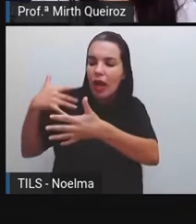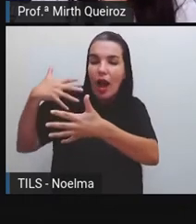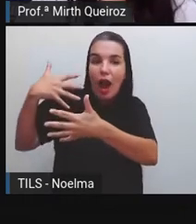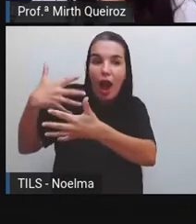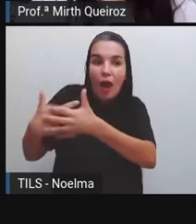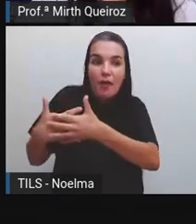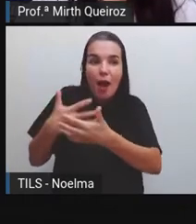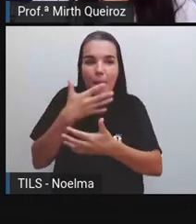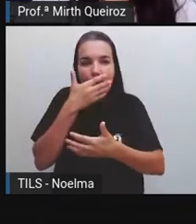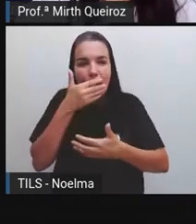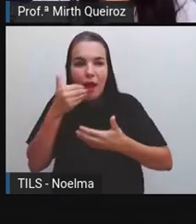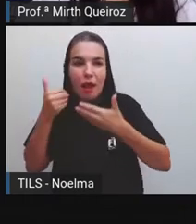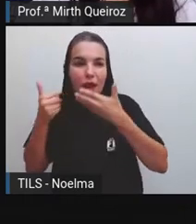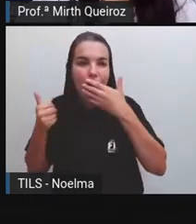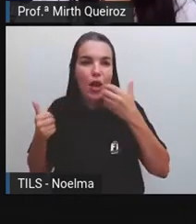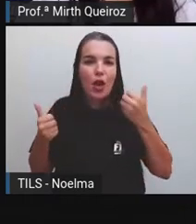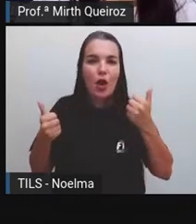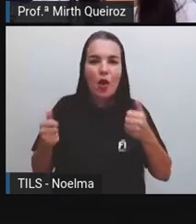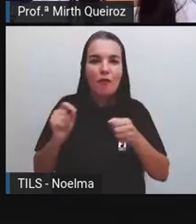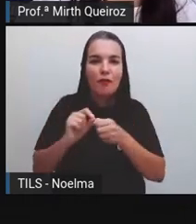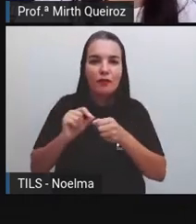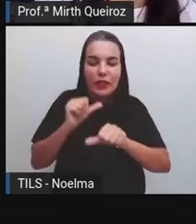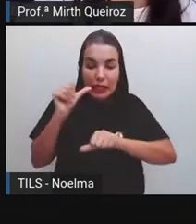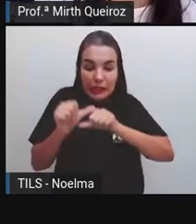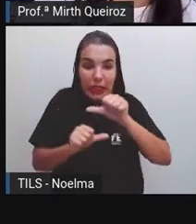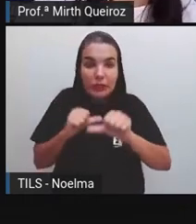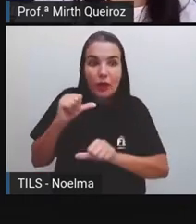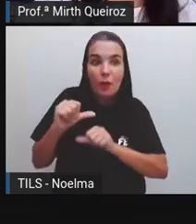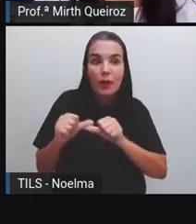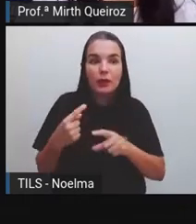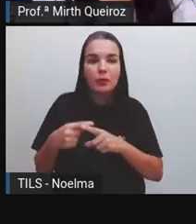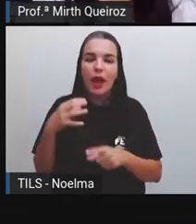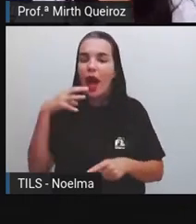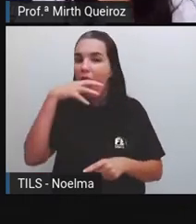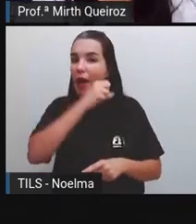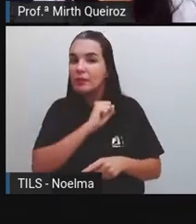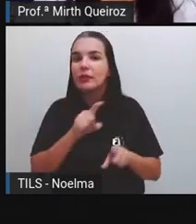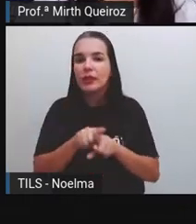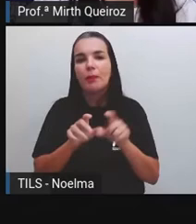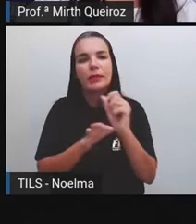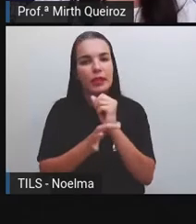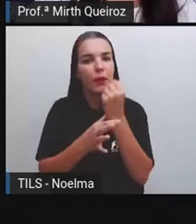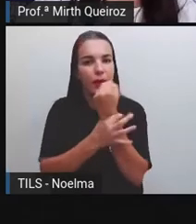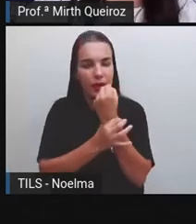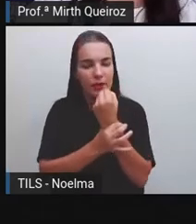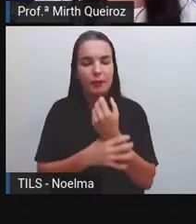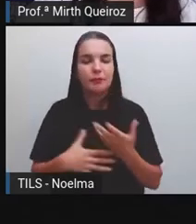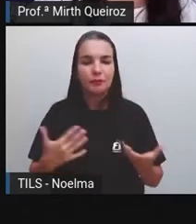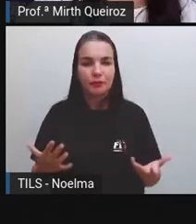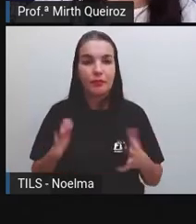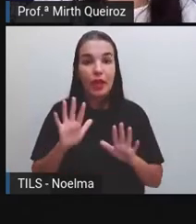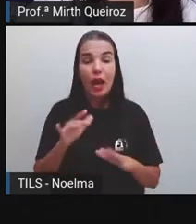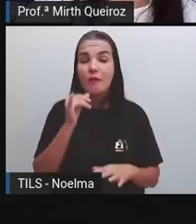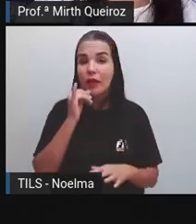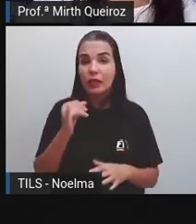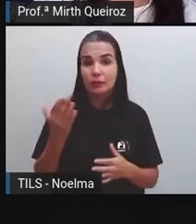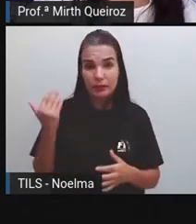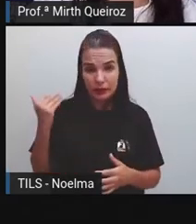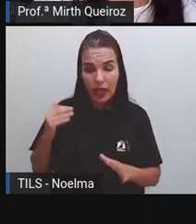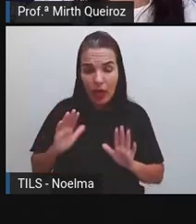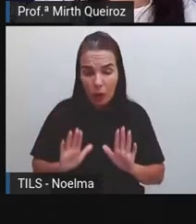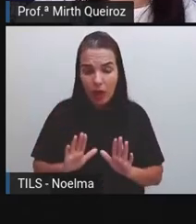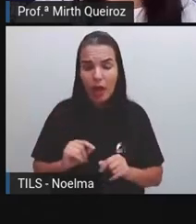melhor atender as pessoas em suas necessidades, com maior agilidade e com maior segurança também. Como eu disse anteriormente, né?